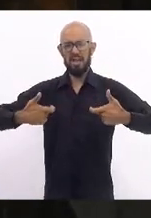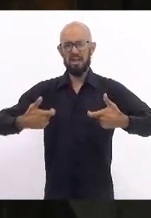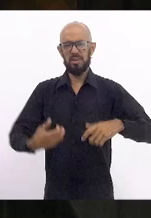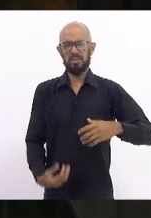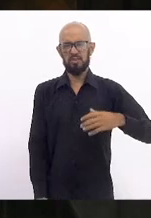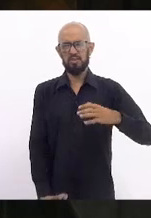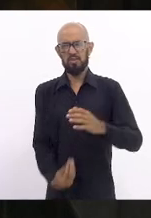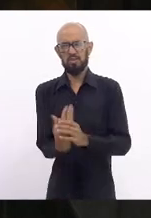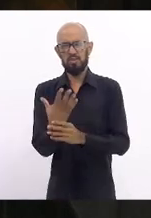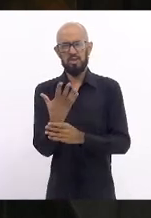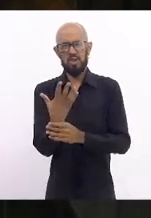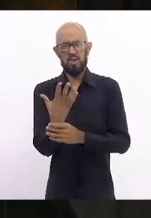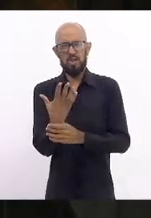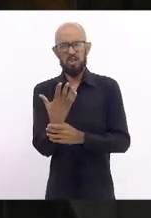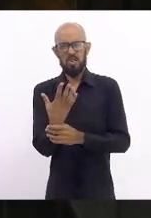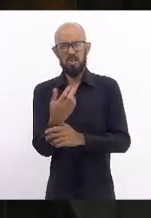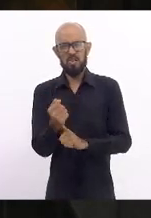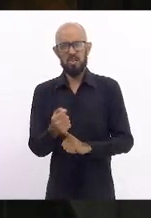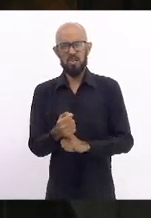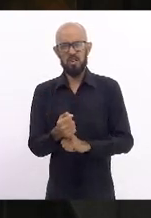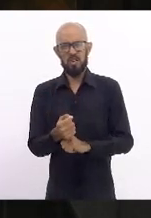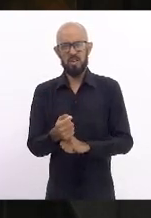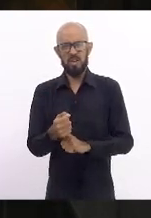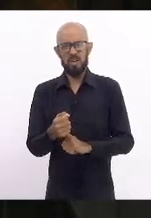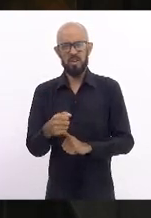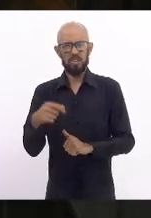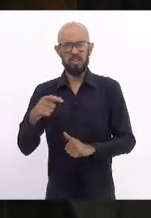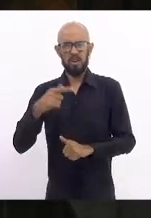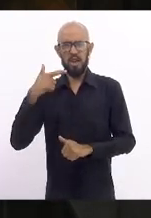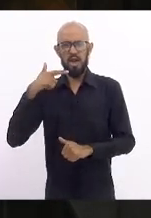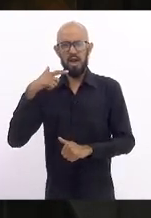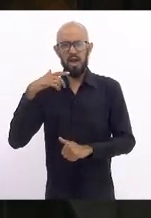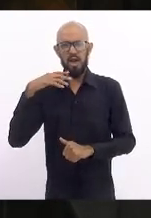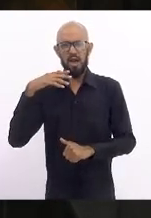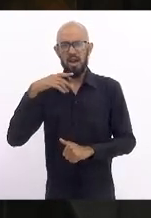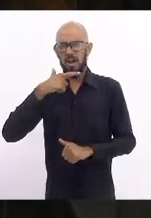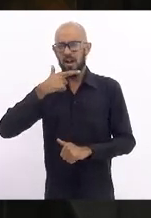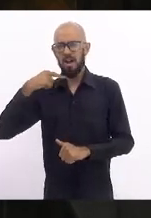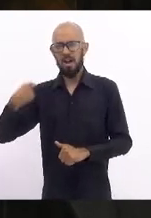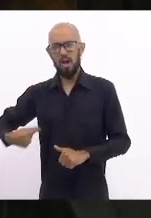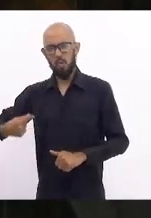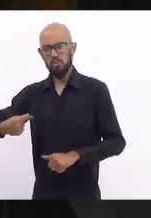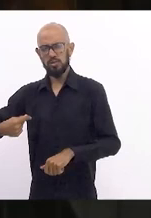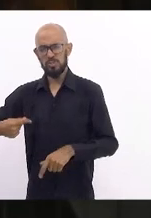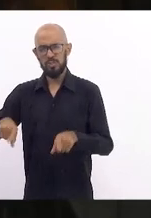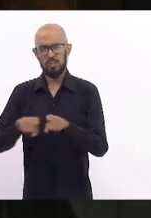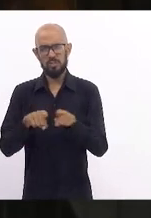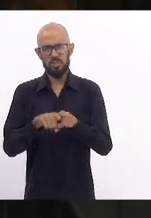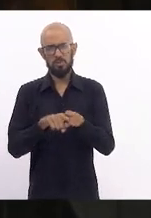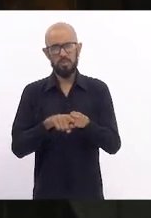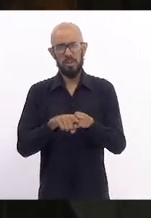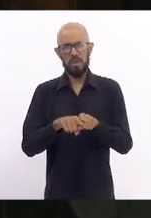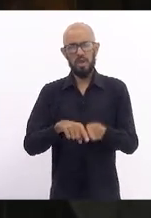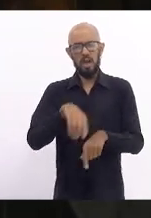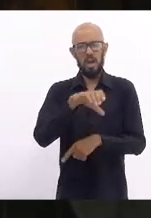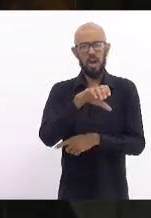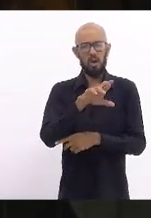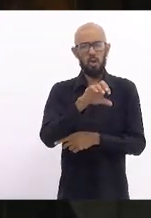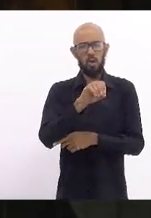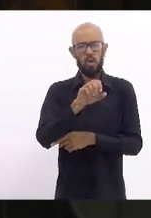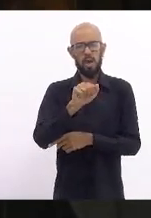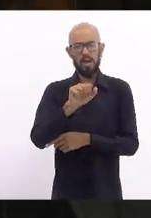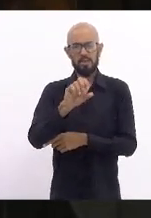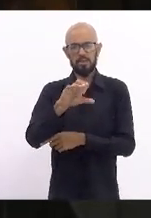entre a Rússia e a Croácia, com uma diferença